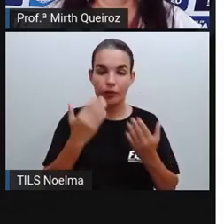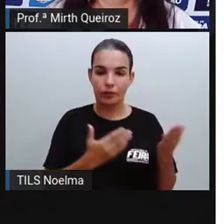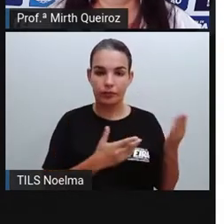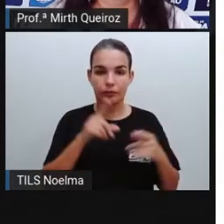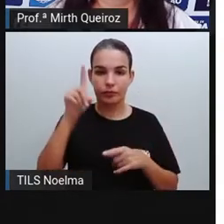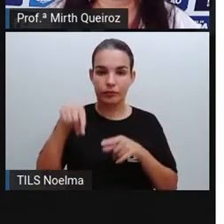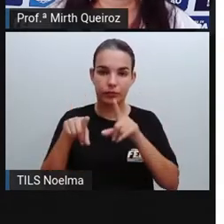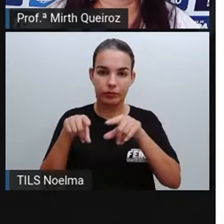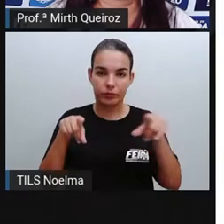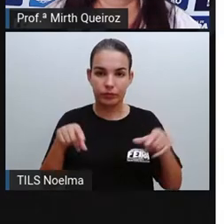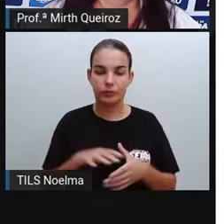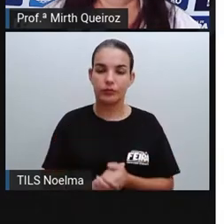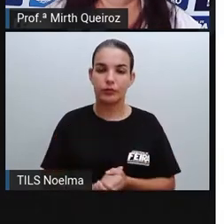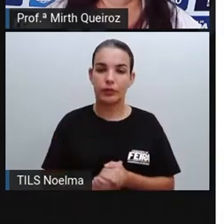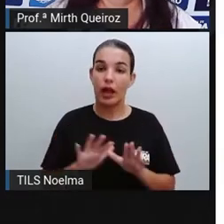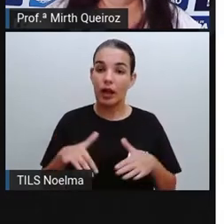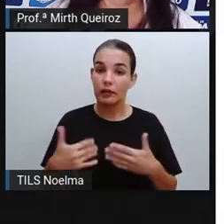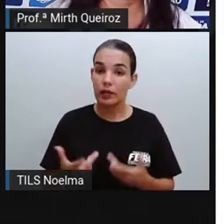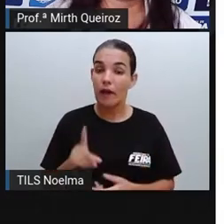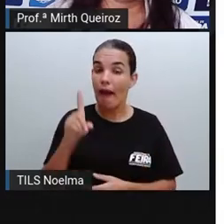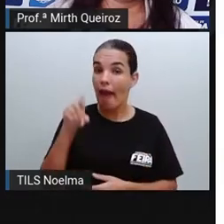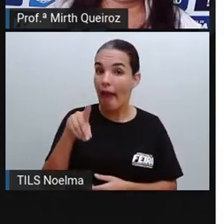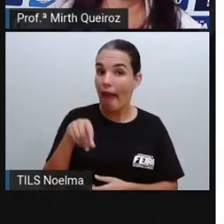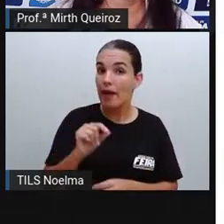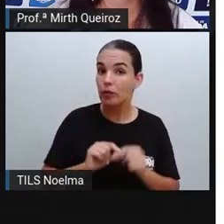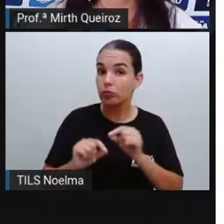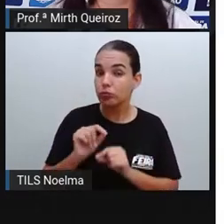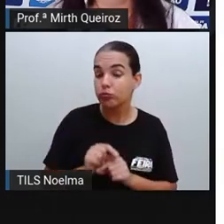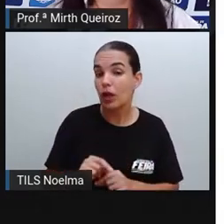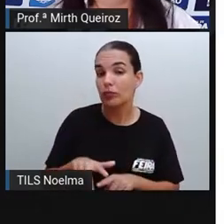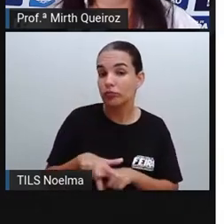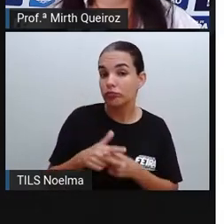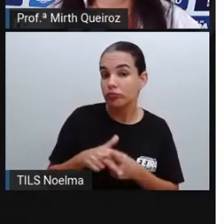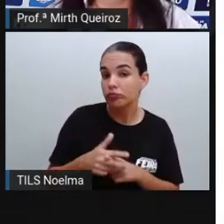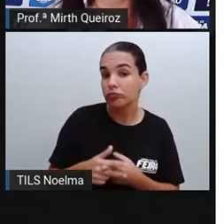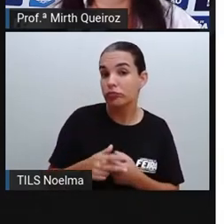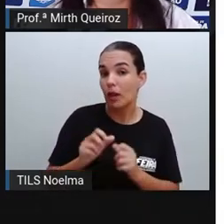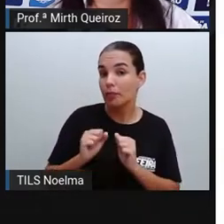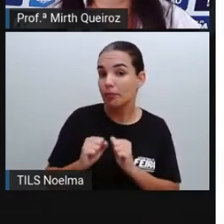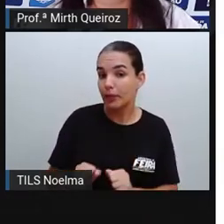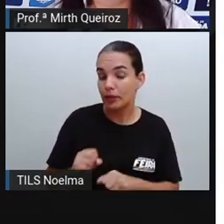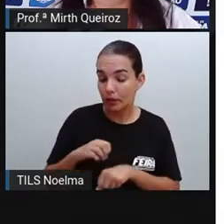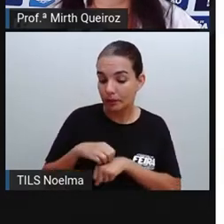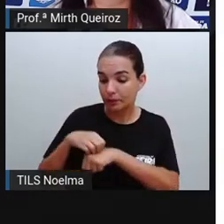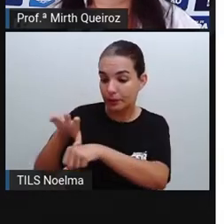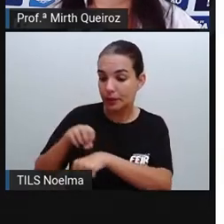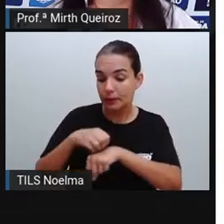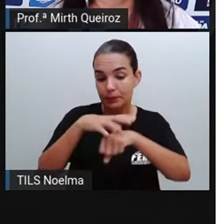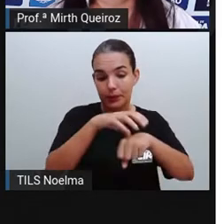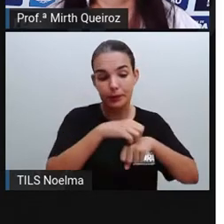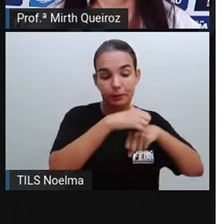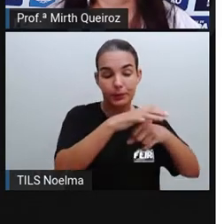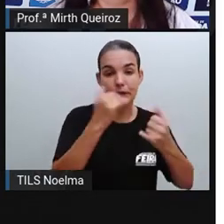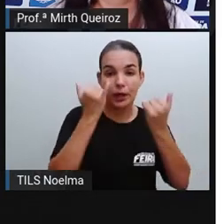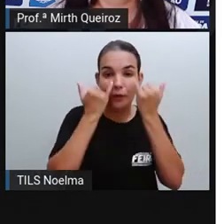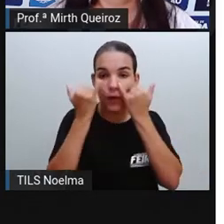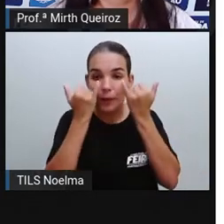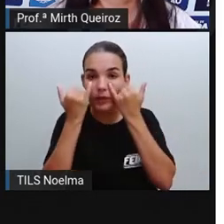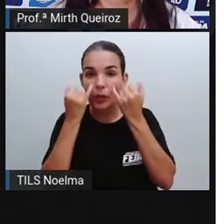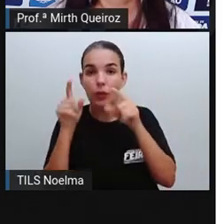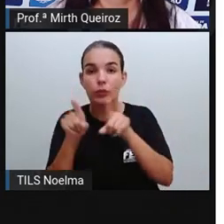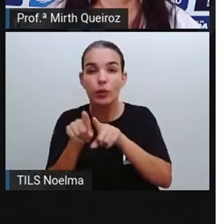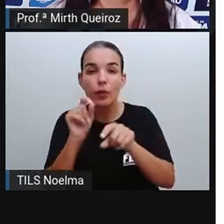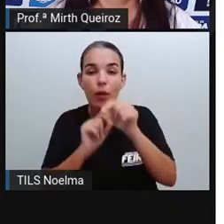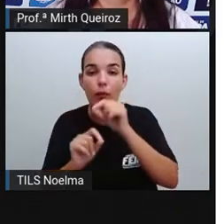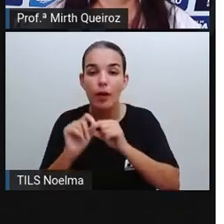Então, o que é infográfico? É uma ferramenta que serve para transmitir informações através do